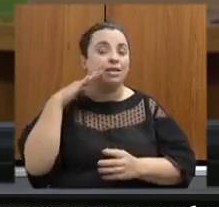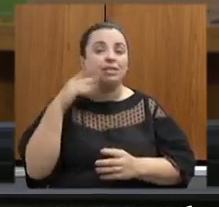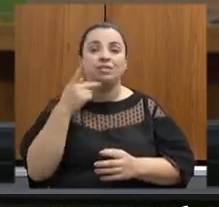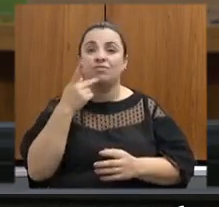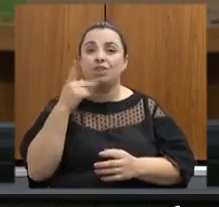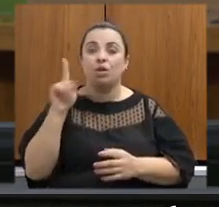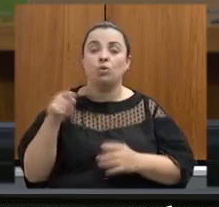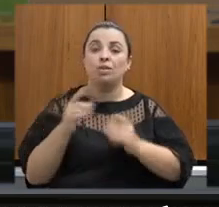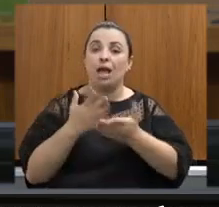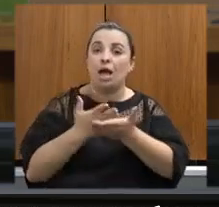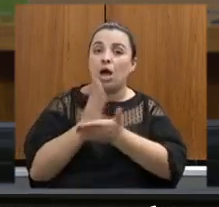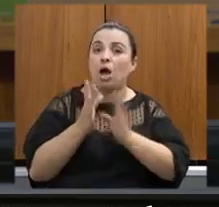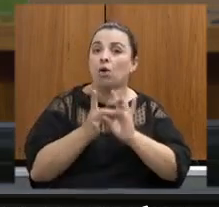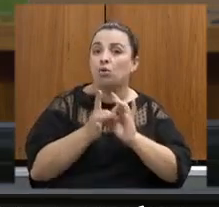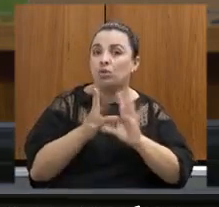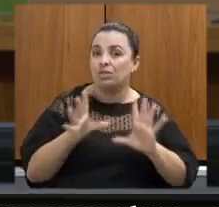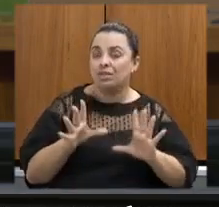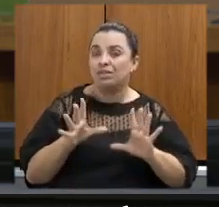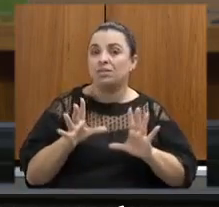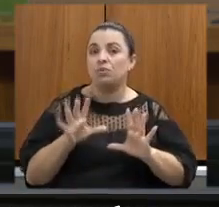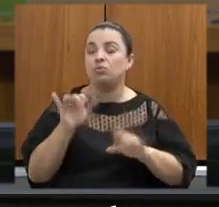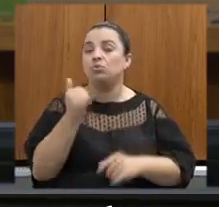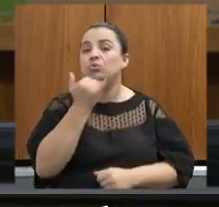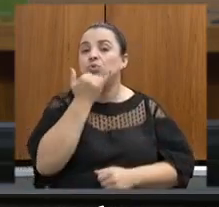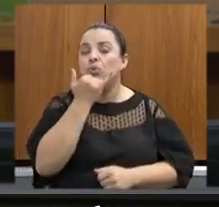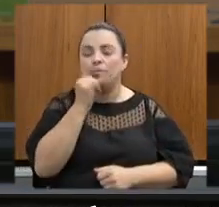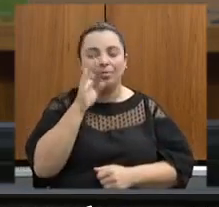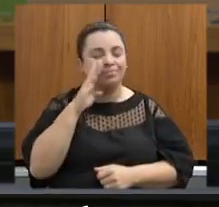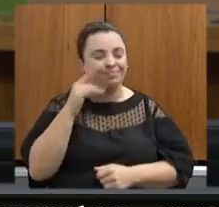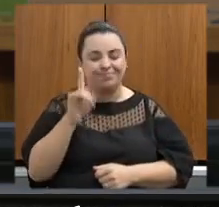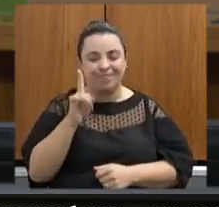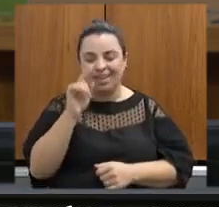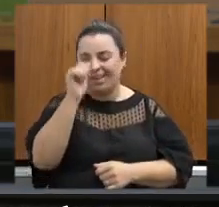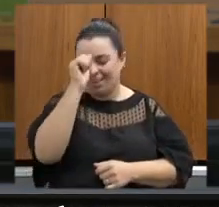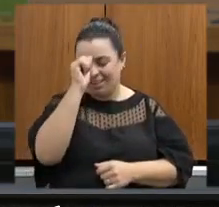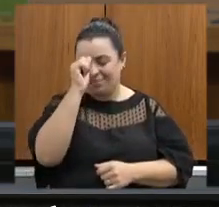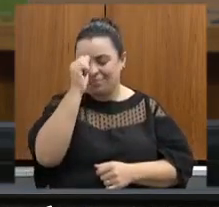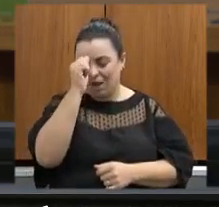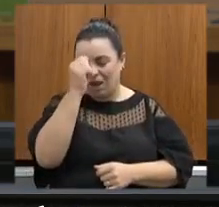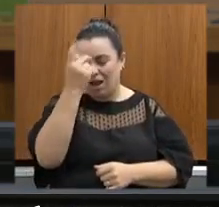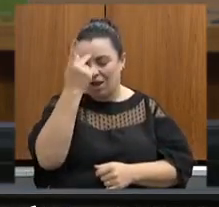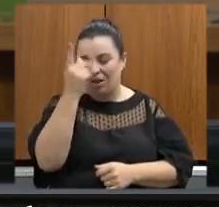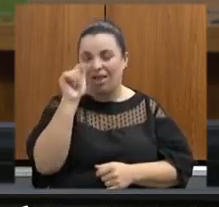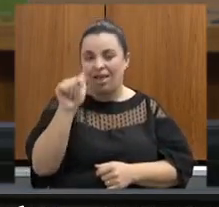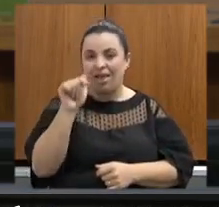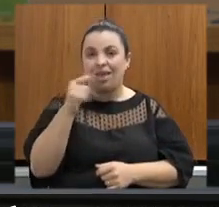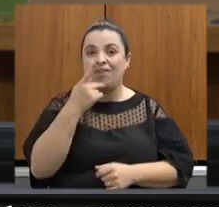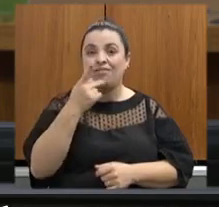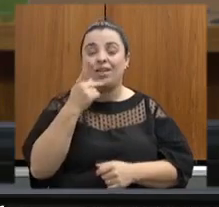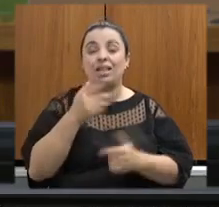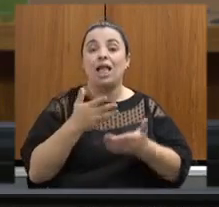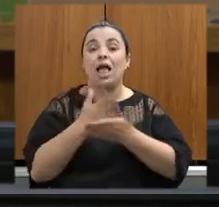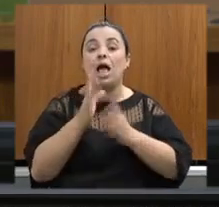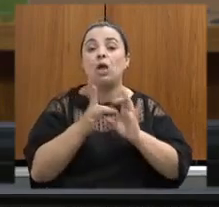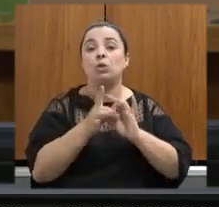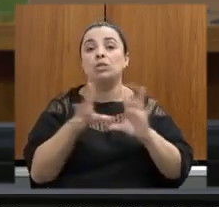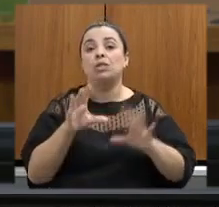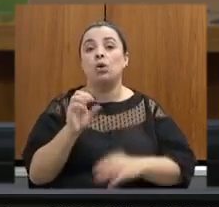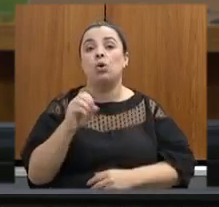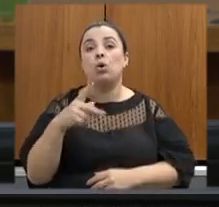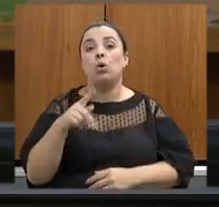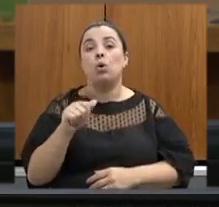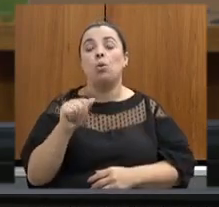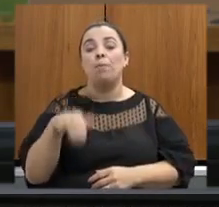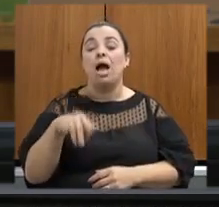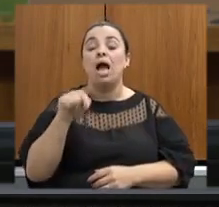autorização desculpa Ana Paula no COPAN também o COPAN é um modelo